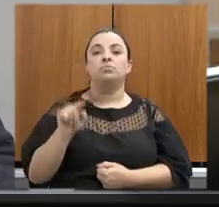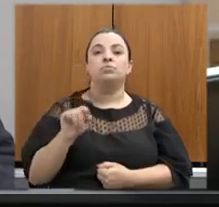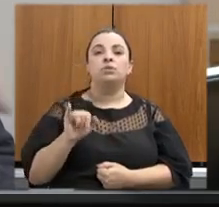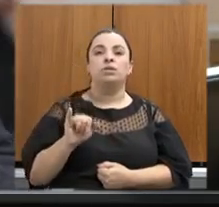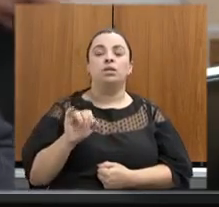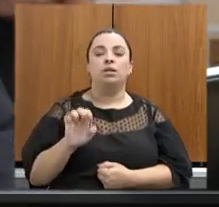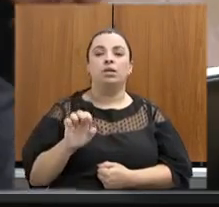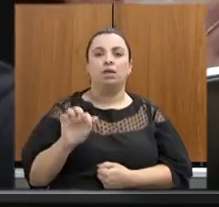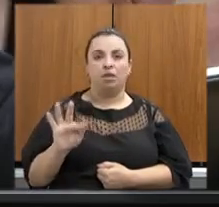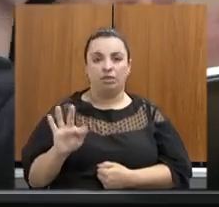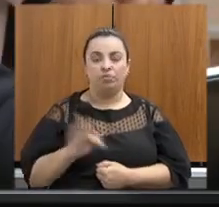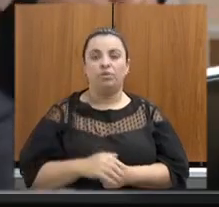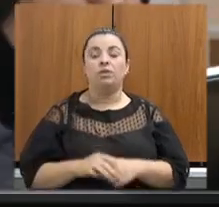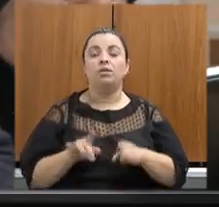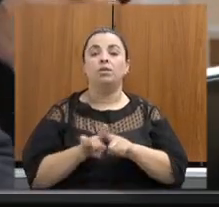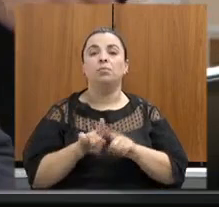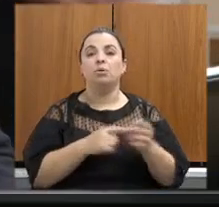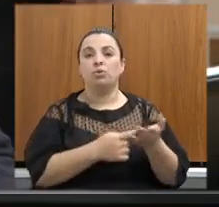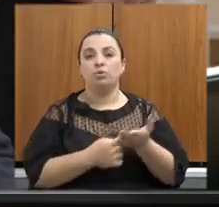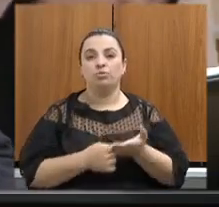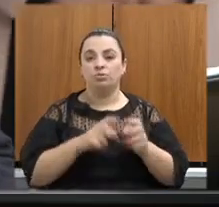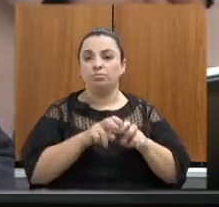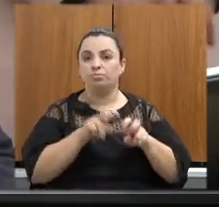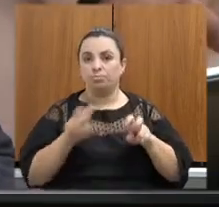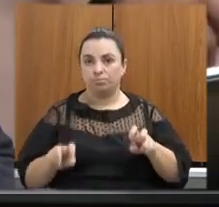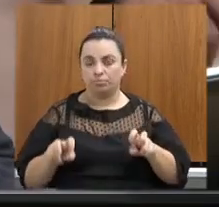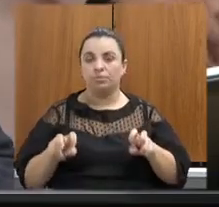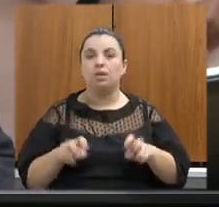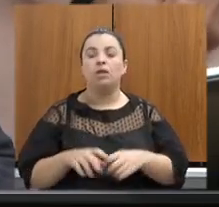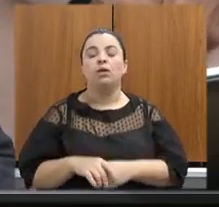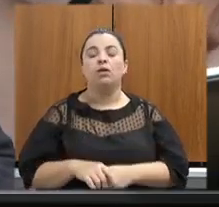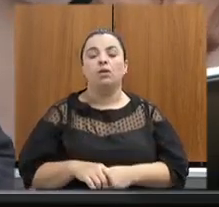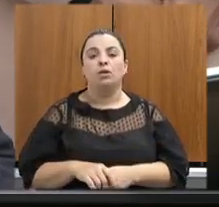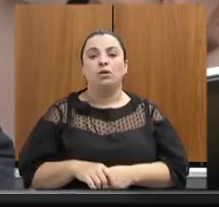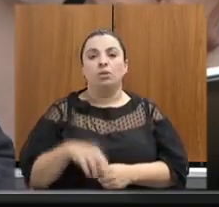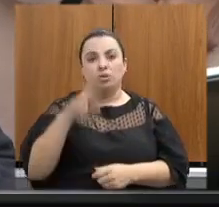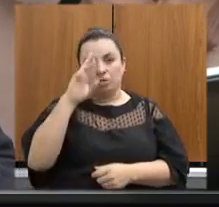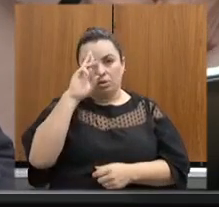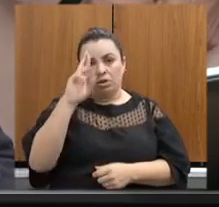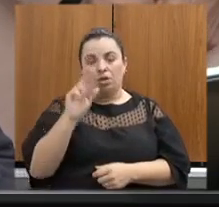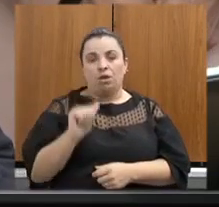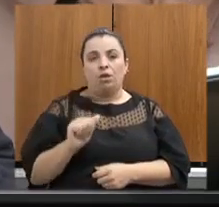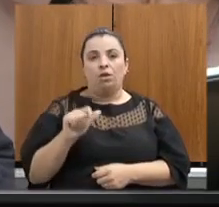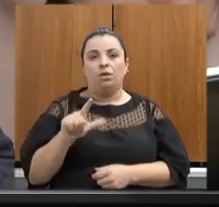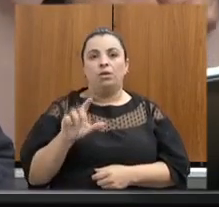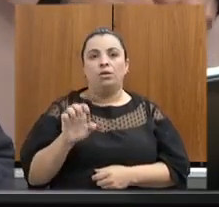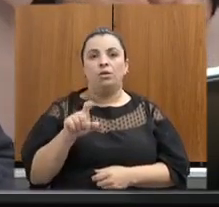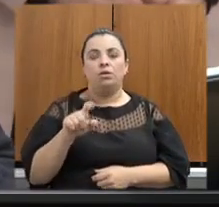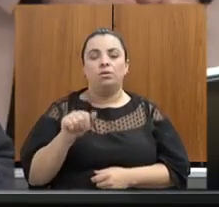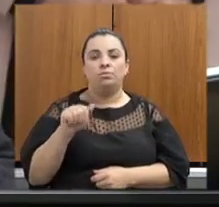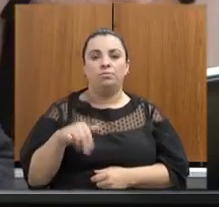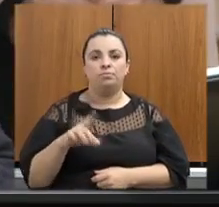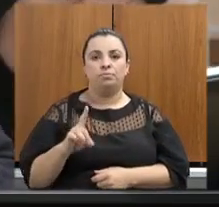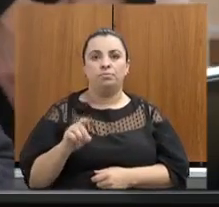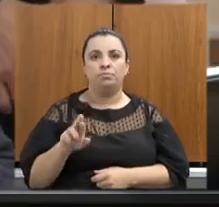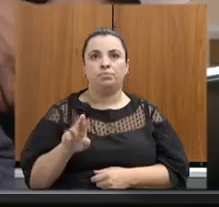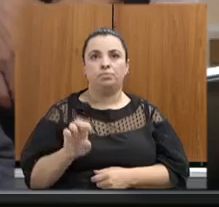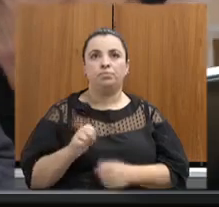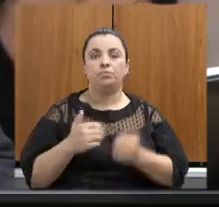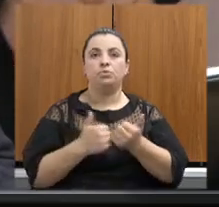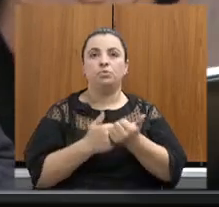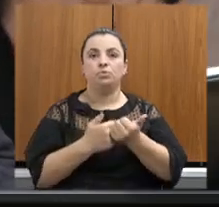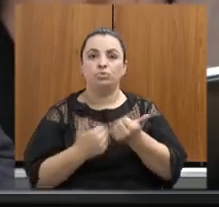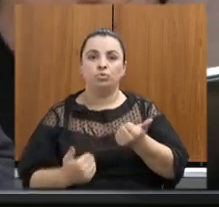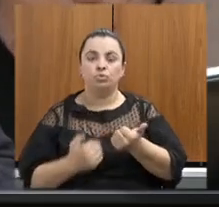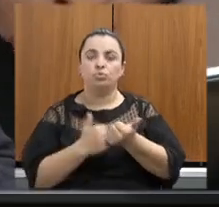Convido também para fazer parte da mesa o senhor Alexandre de Castro Leal, subsecretário de Fiscalização